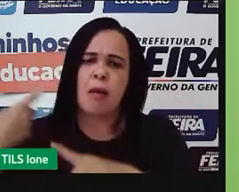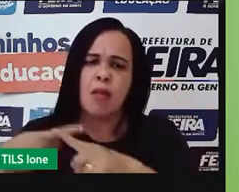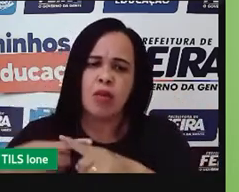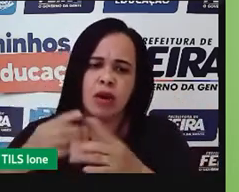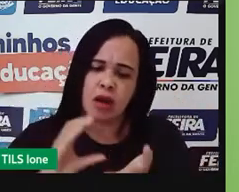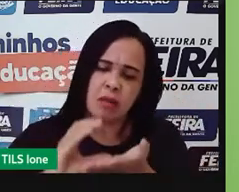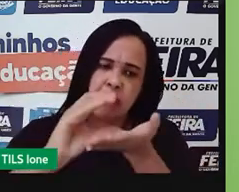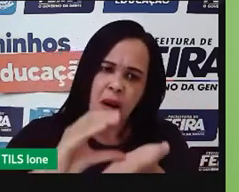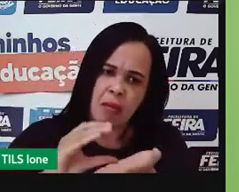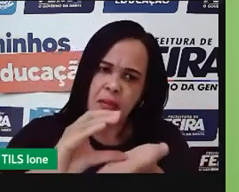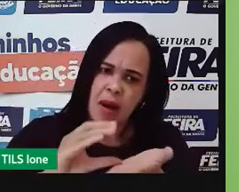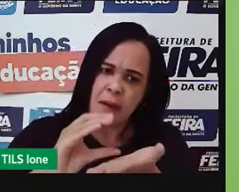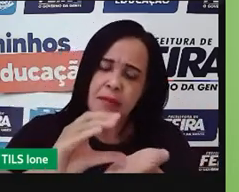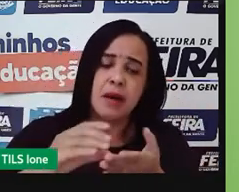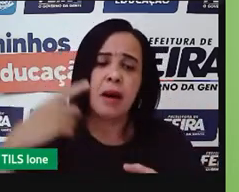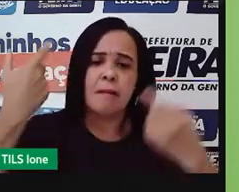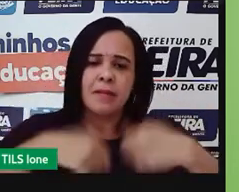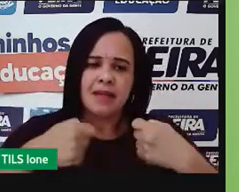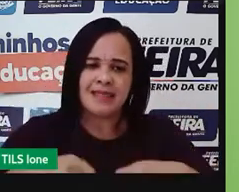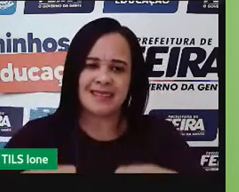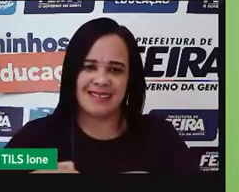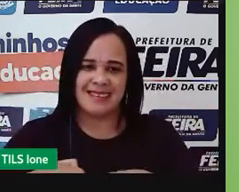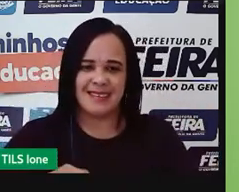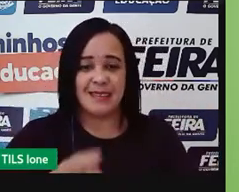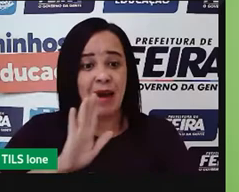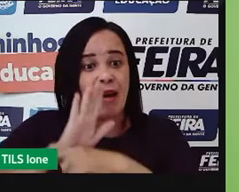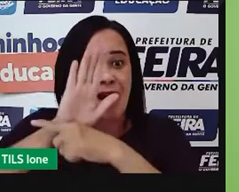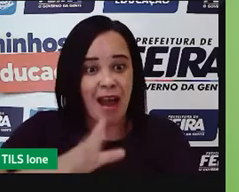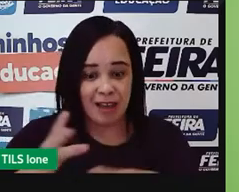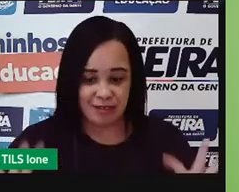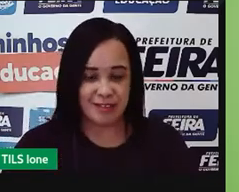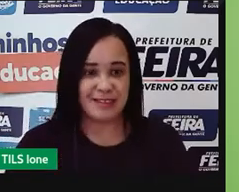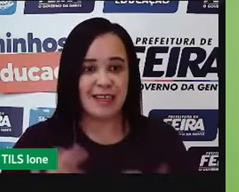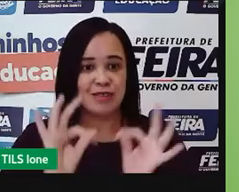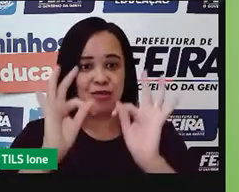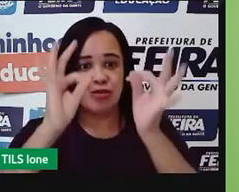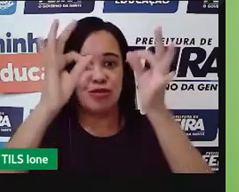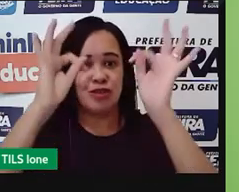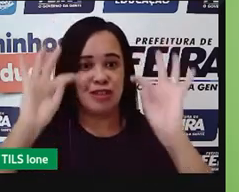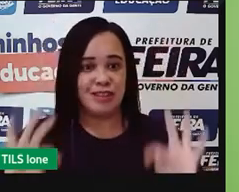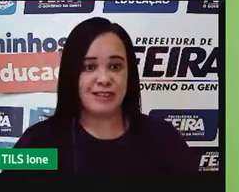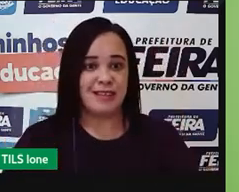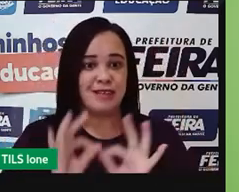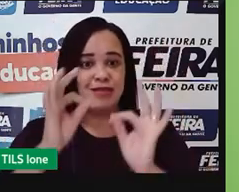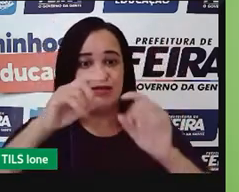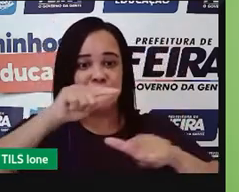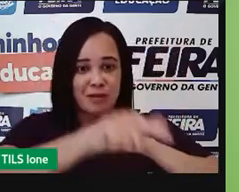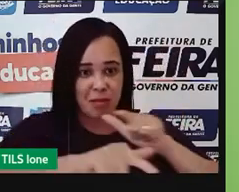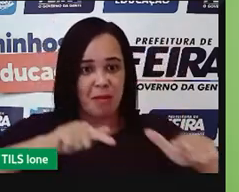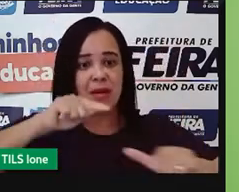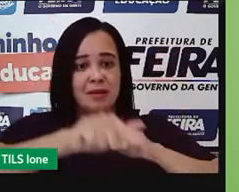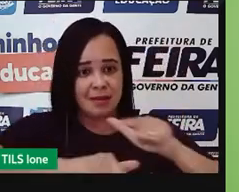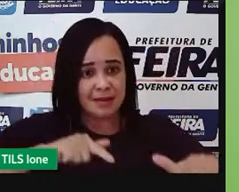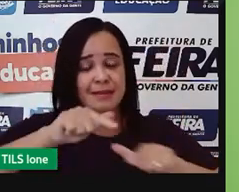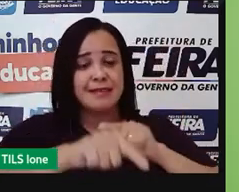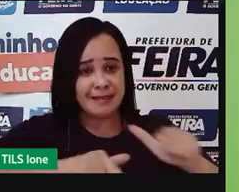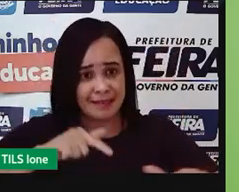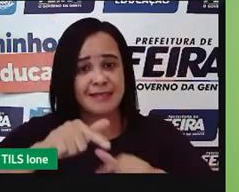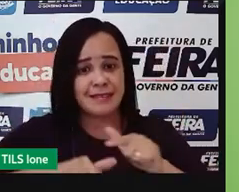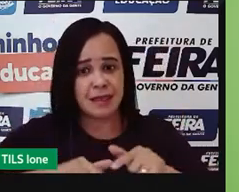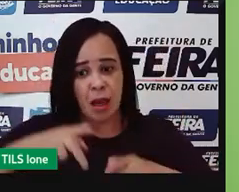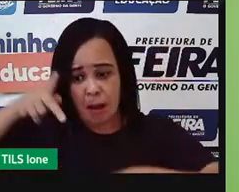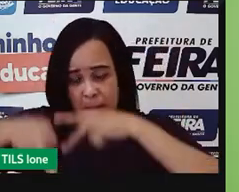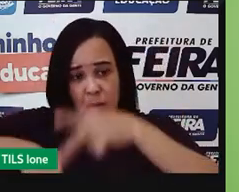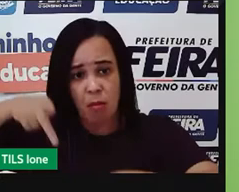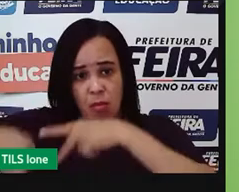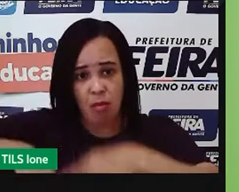para que essa população, ela se mantenha ativa, atuante, digna, trabalhando lá no campo. Porque não adianta você manter a população